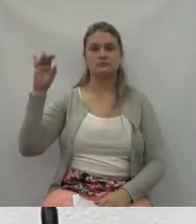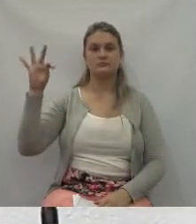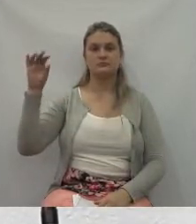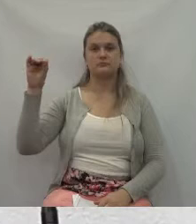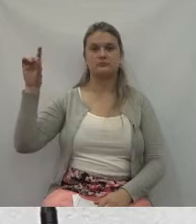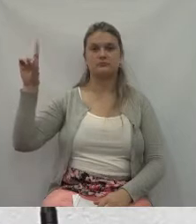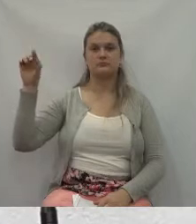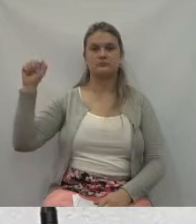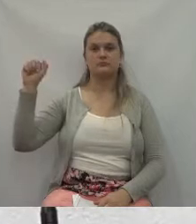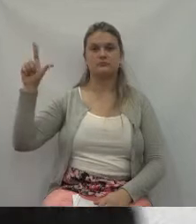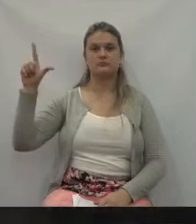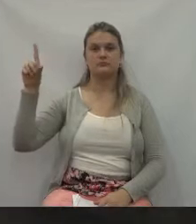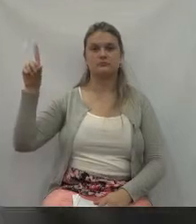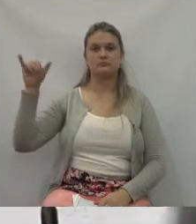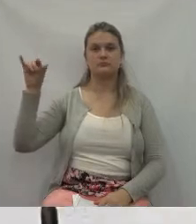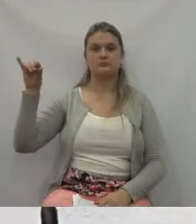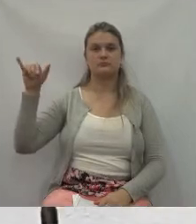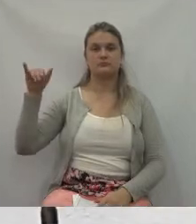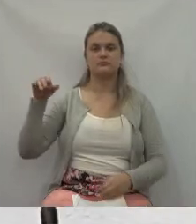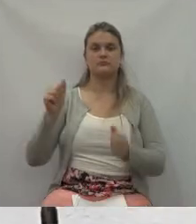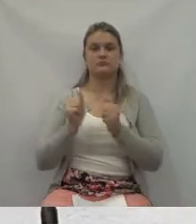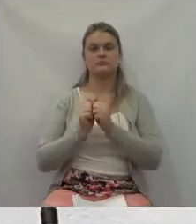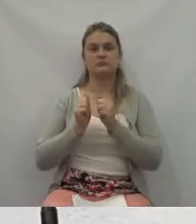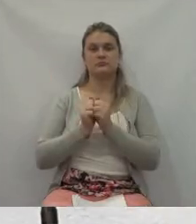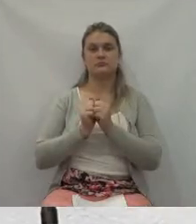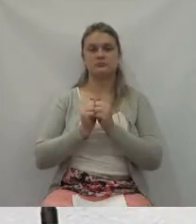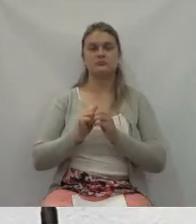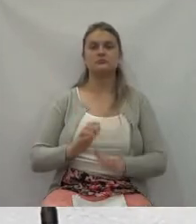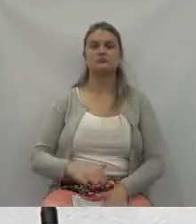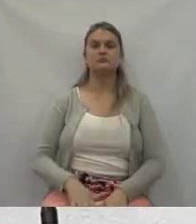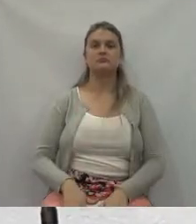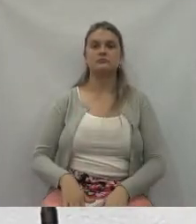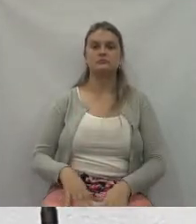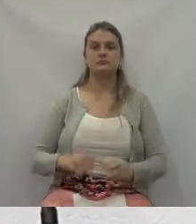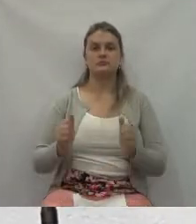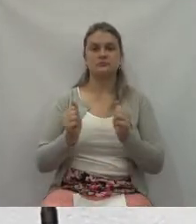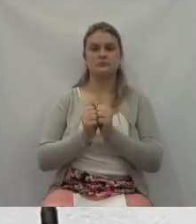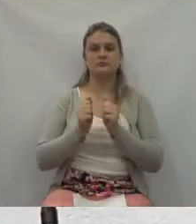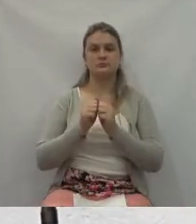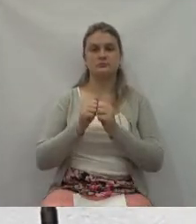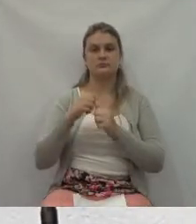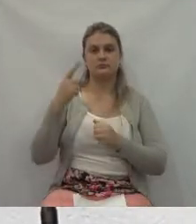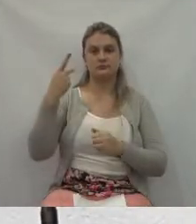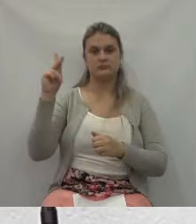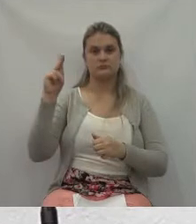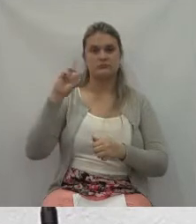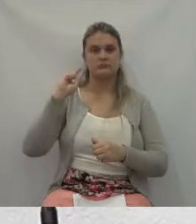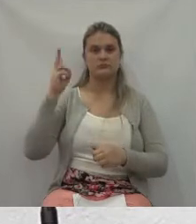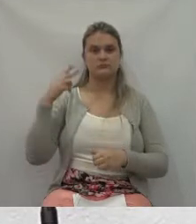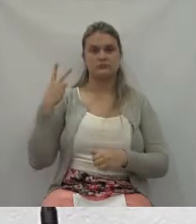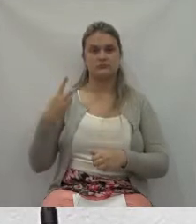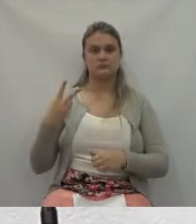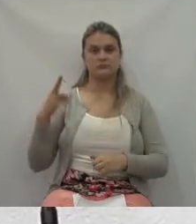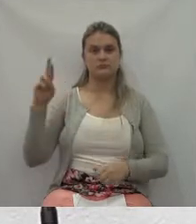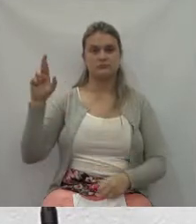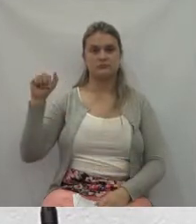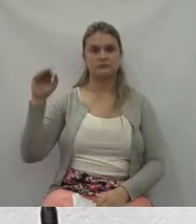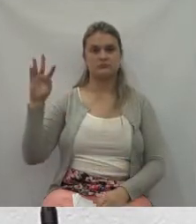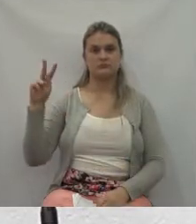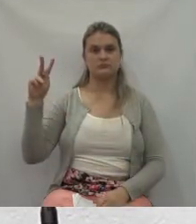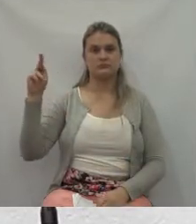juntamente com o excelentíssimo senhor vereador Rático, cumprimento